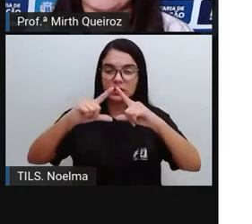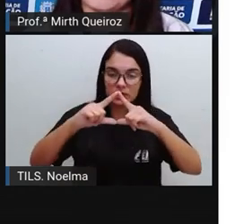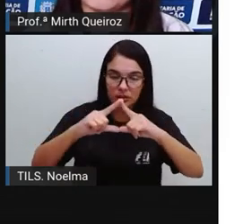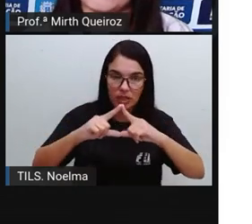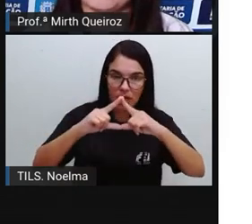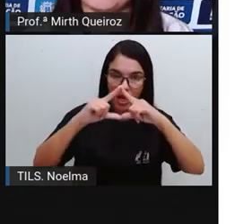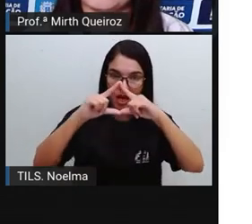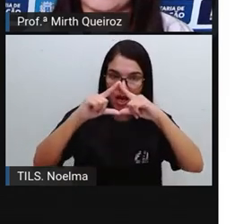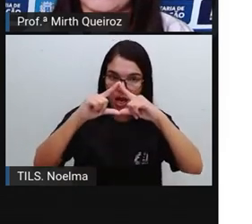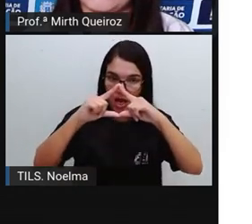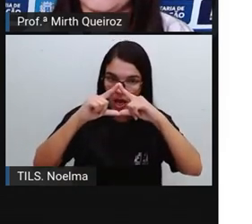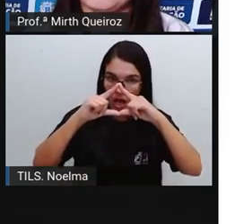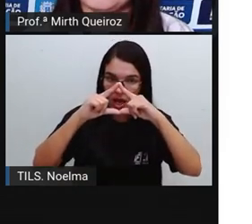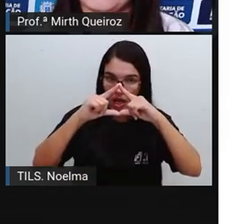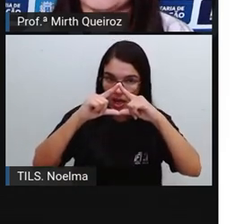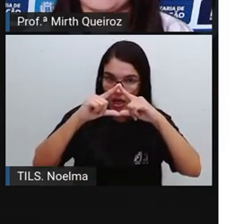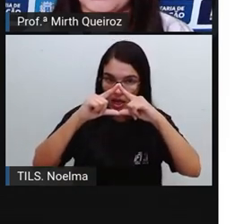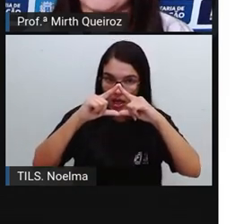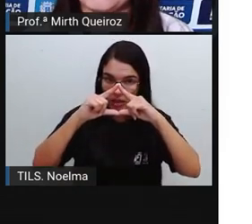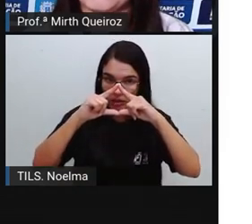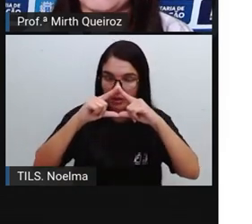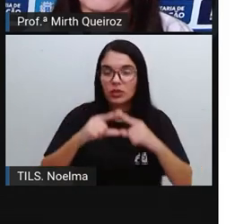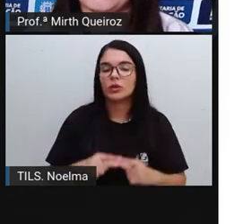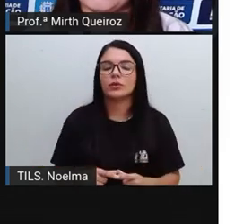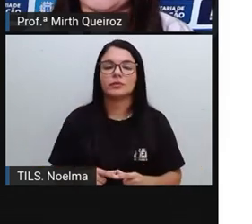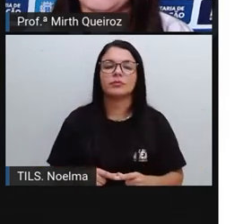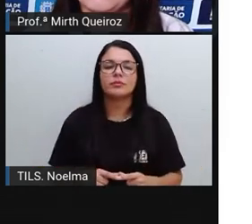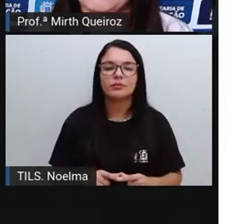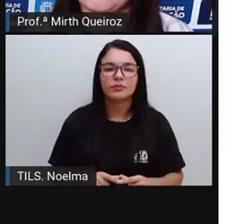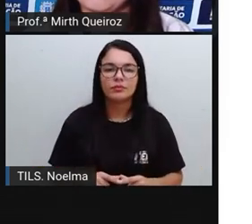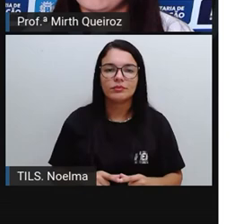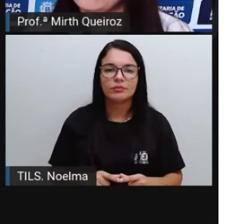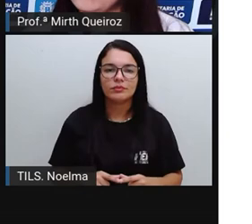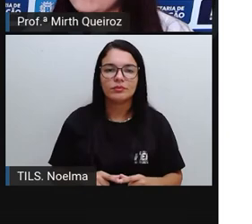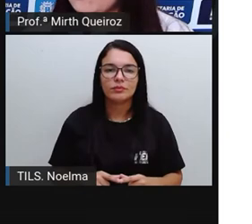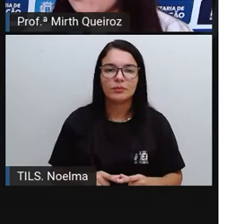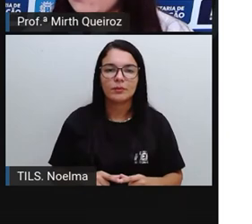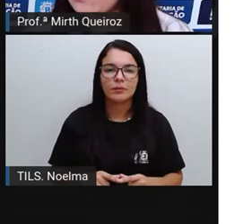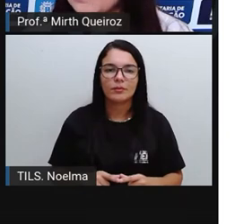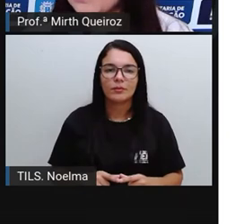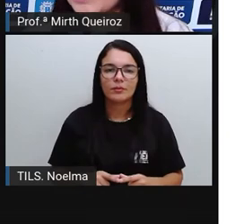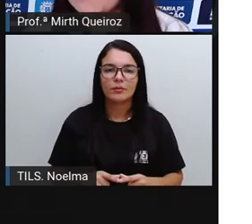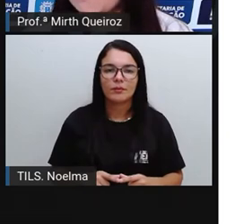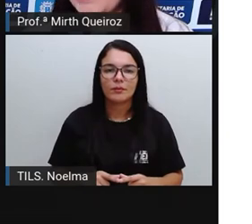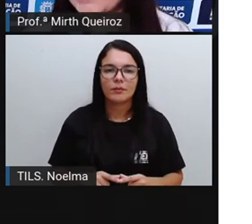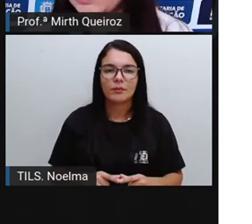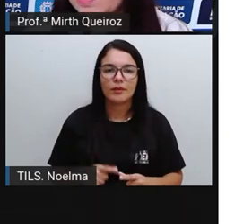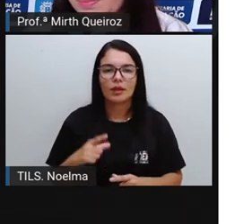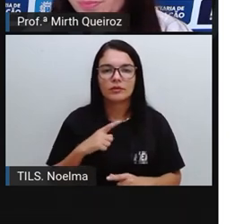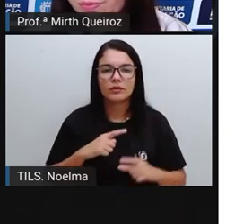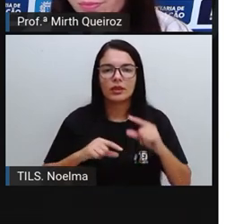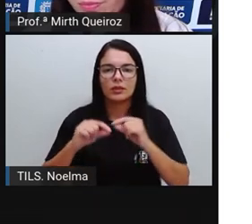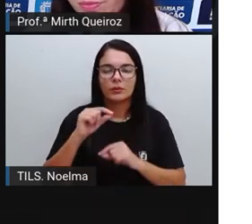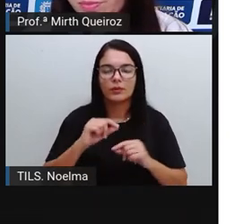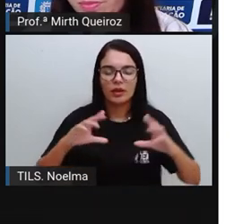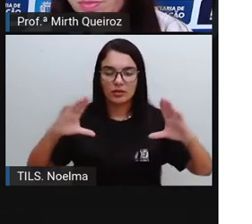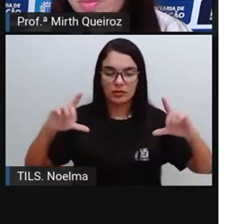Aqui nós temos essa imagem aqui, que é um trapézio